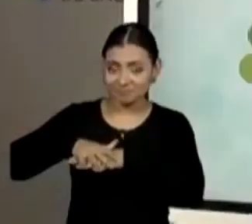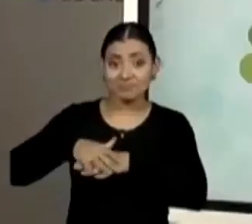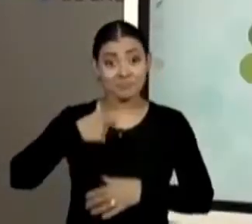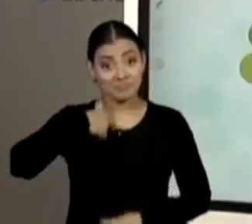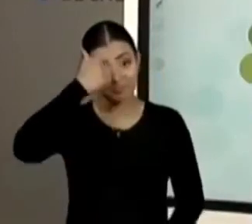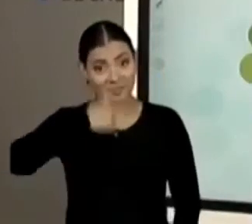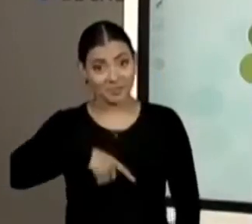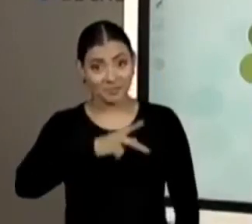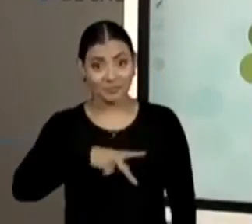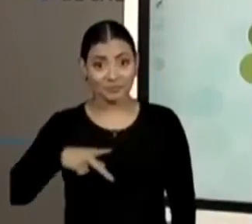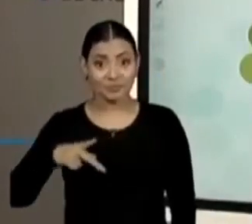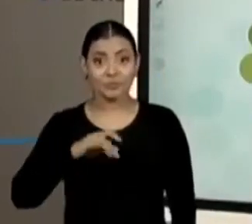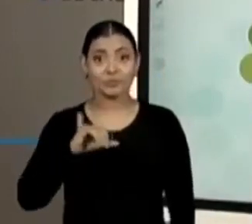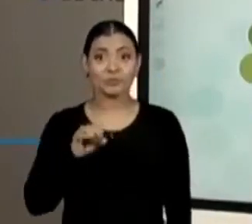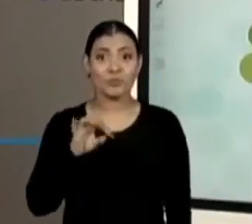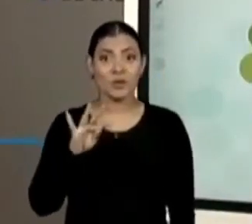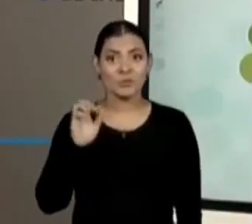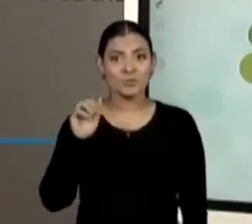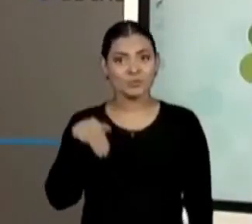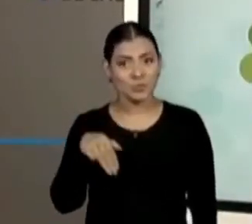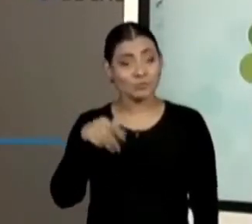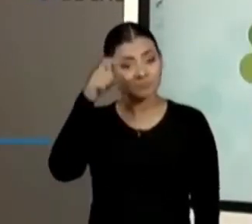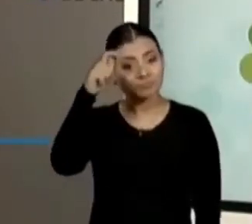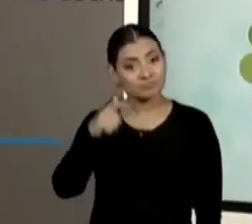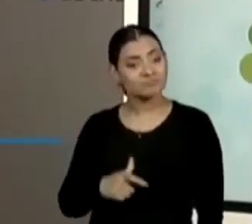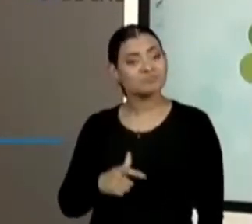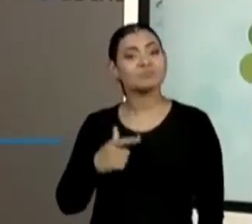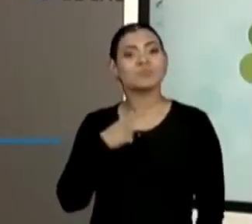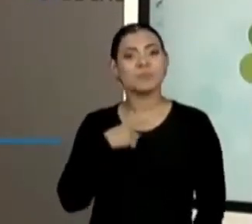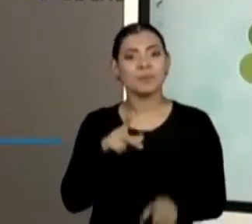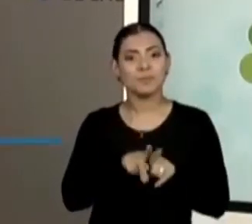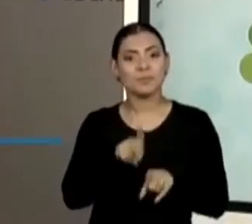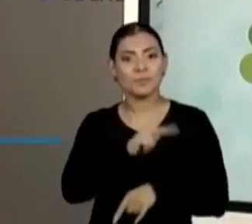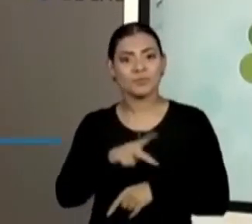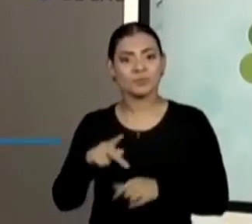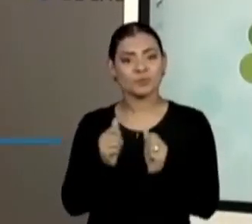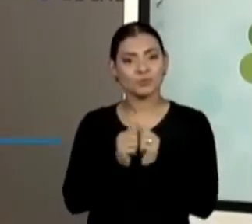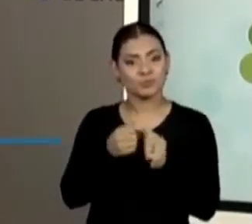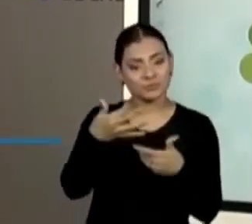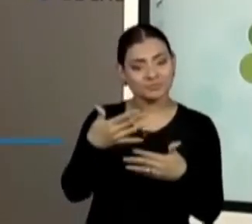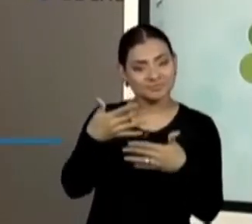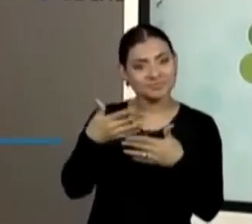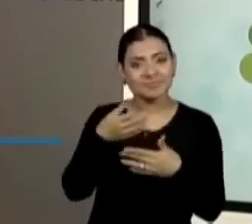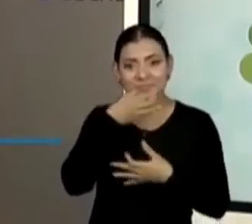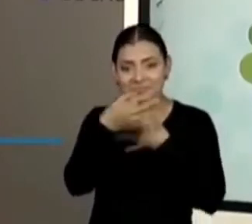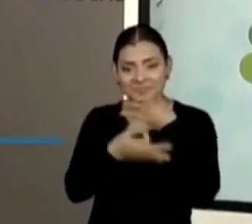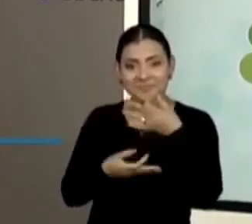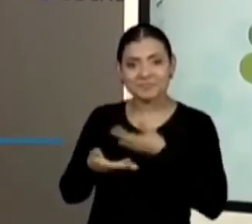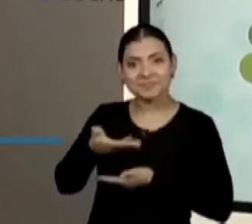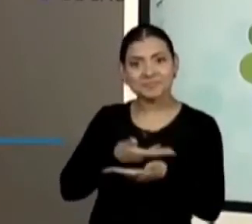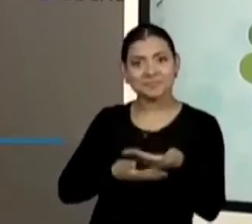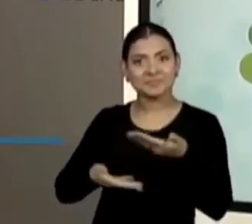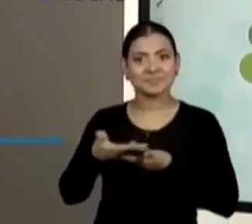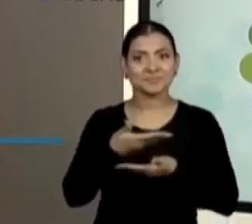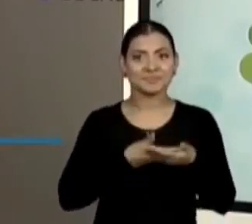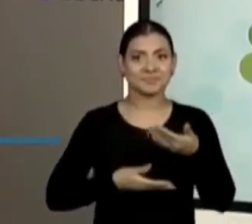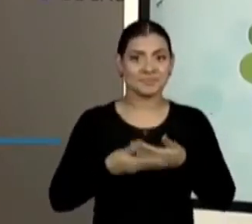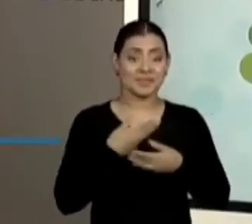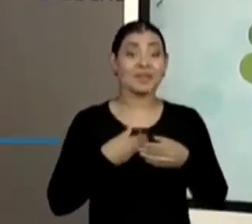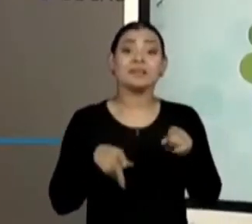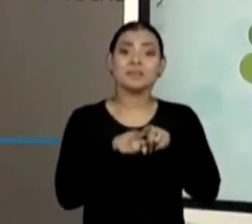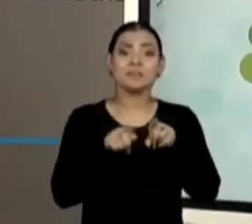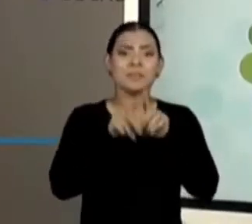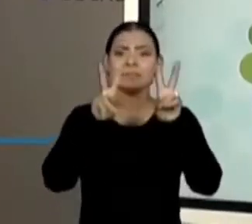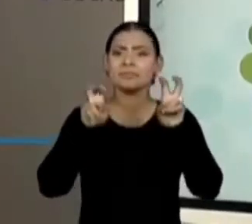eu sou o professor Joelson, estão conosco também os professores que acompanham e que comentam e que trazem dúvidas e fazem